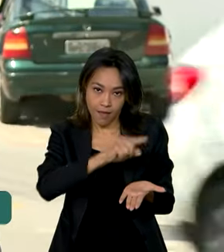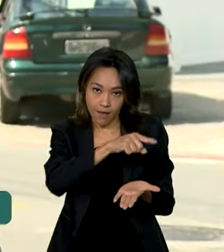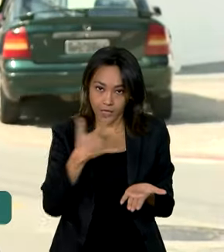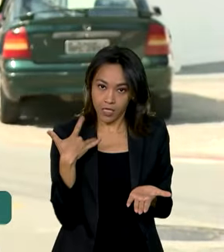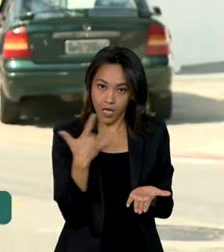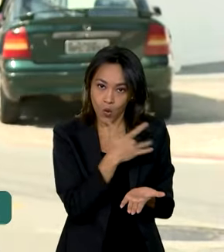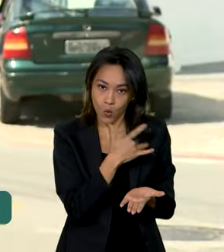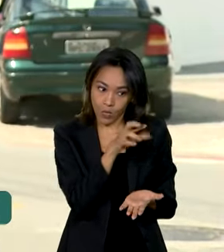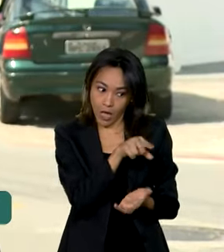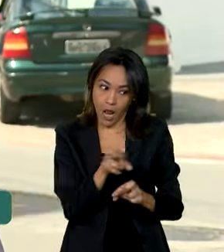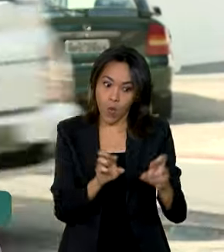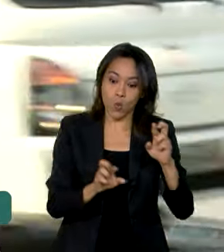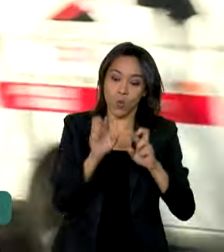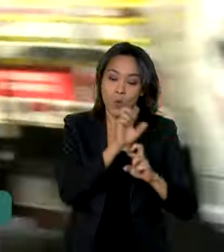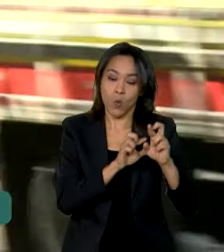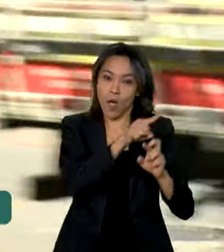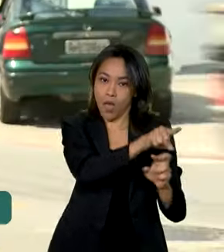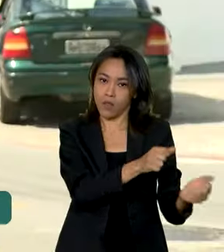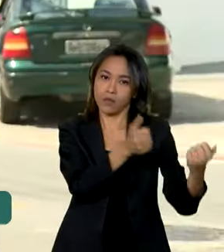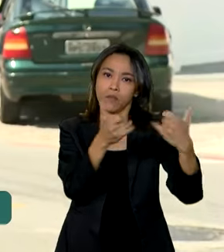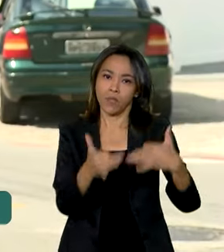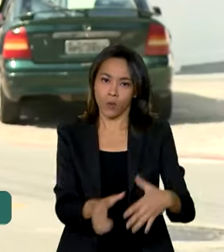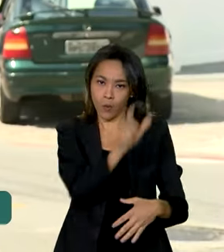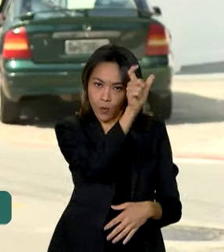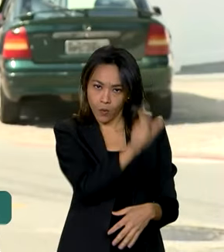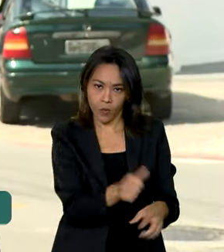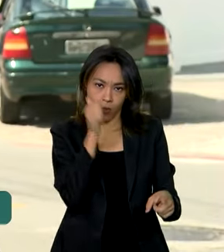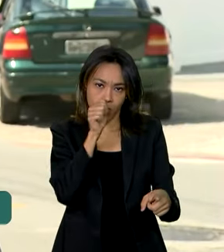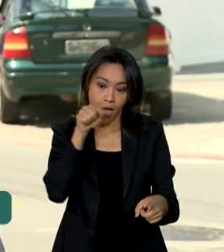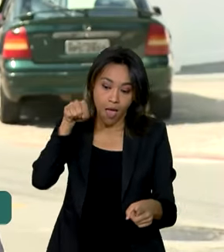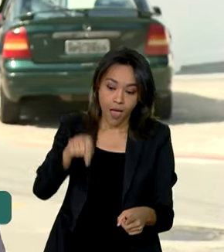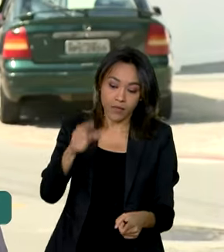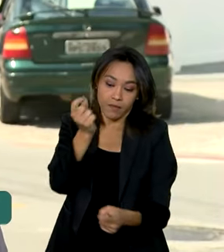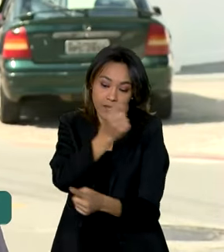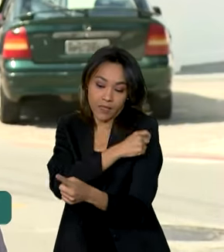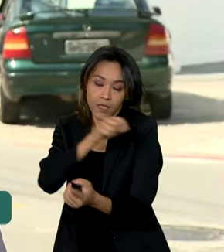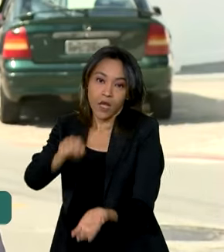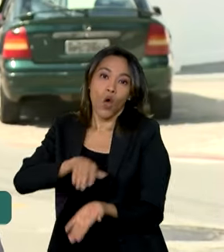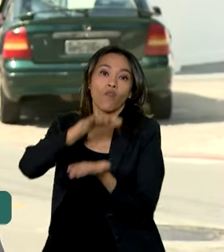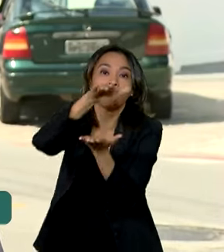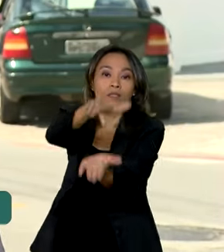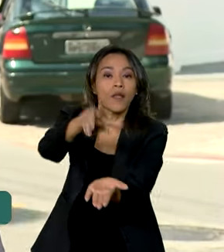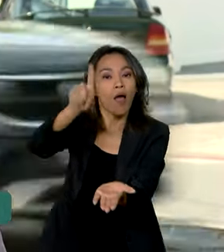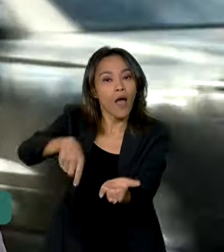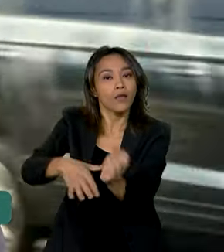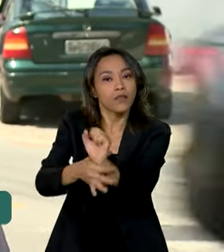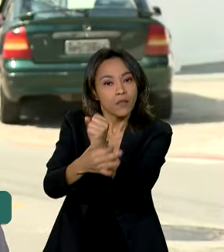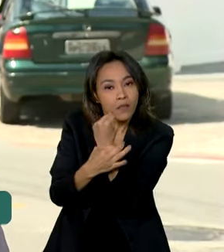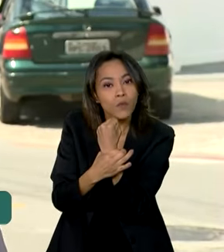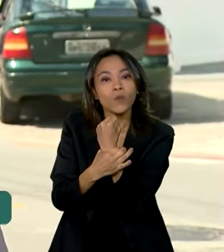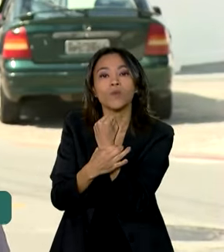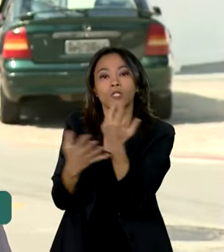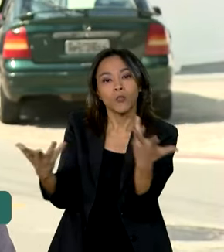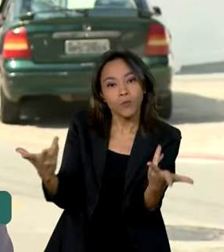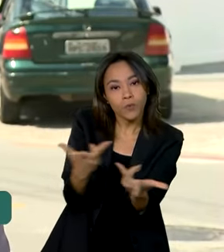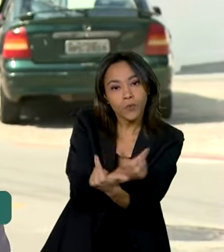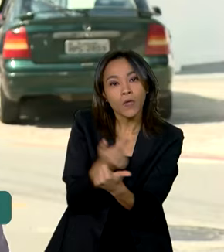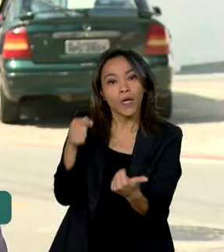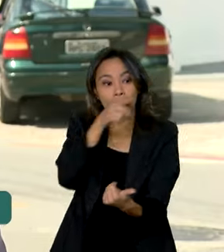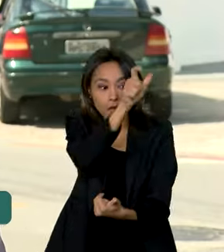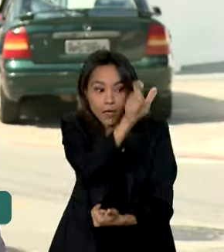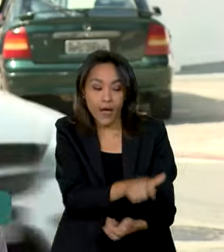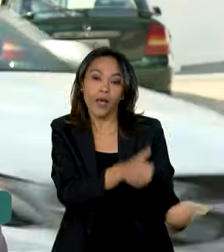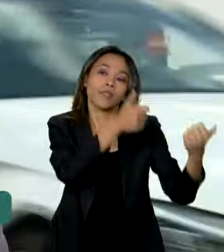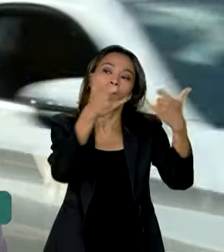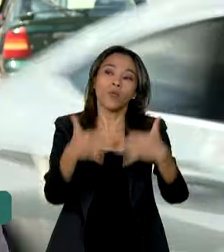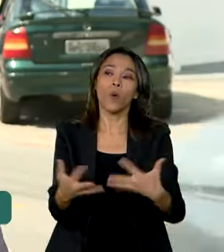Etel Maciel disse que as vacinas oferecidas são seguras e eficazes e ela explicou como será